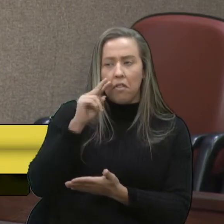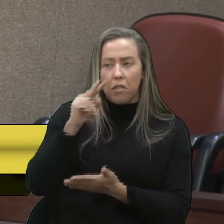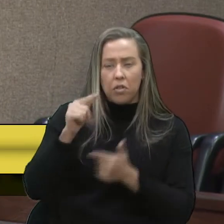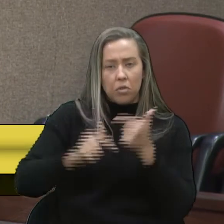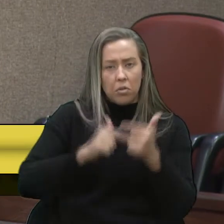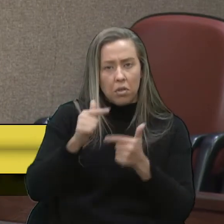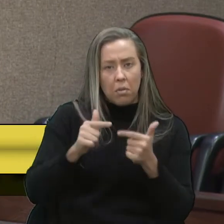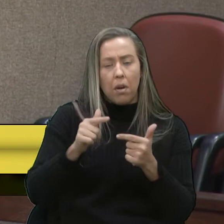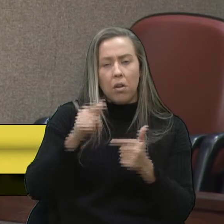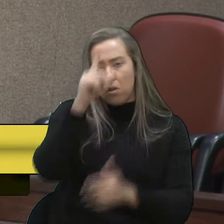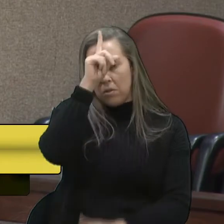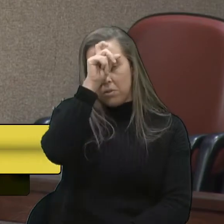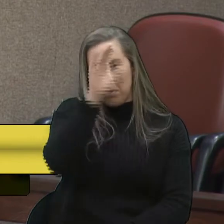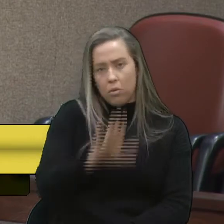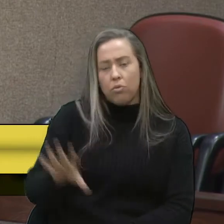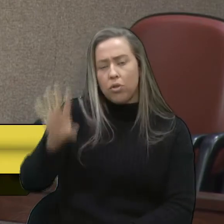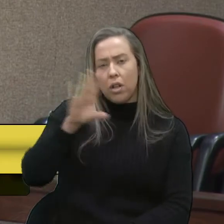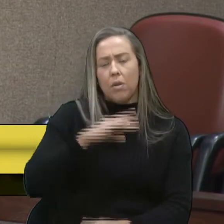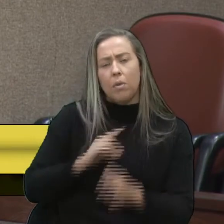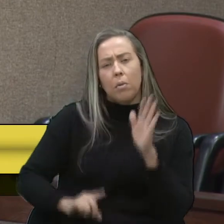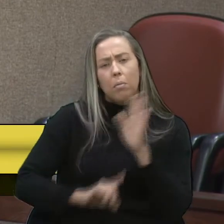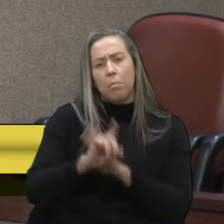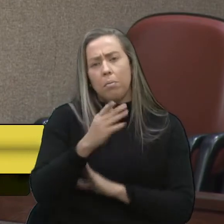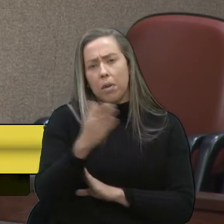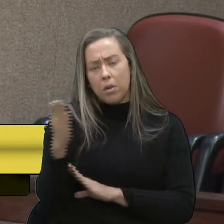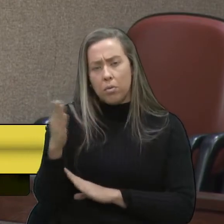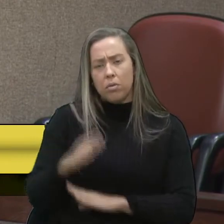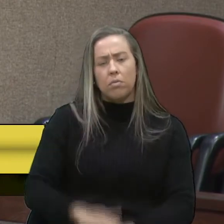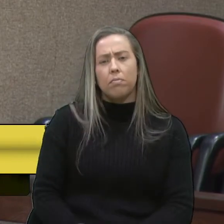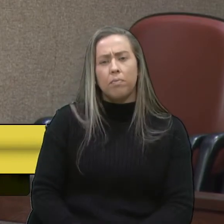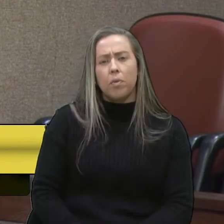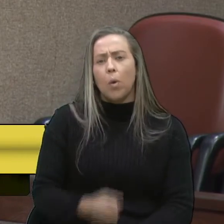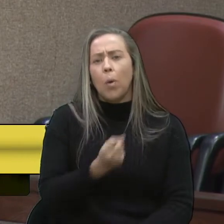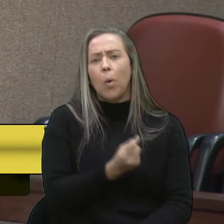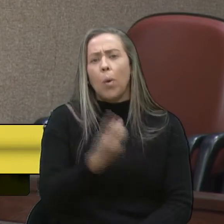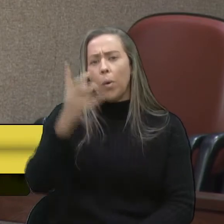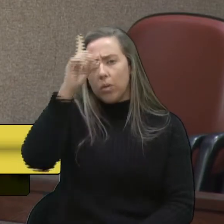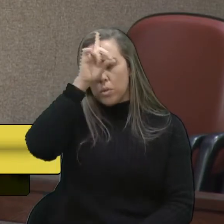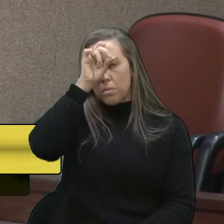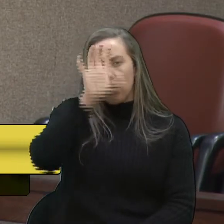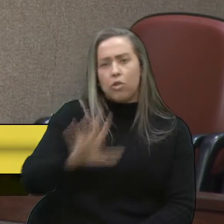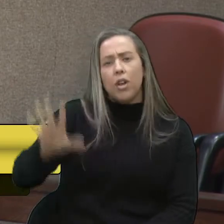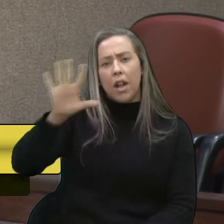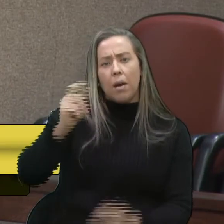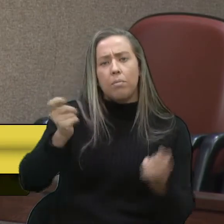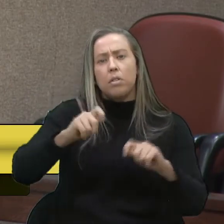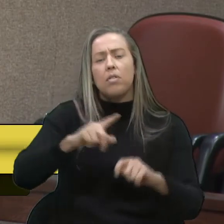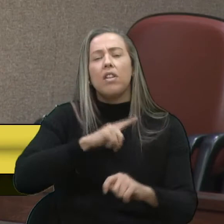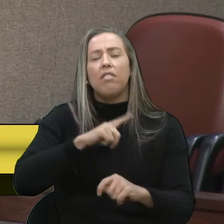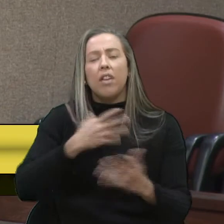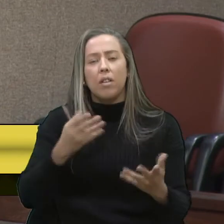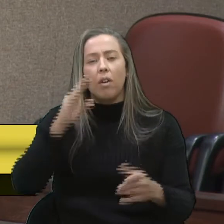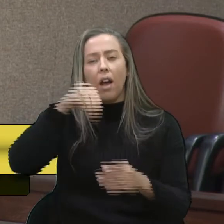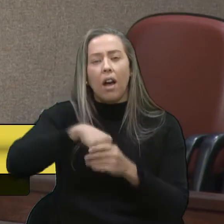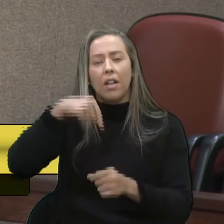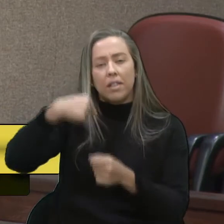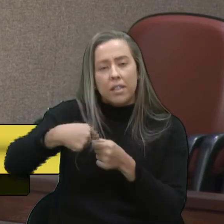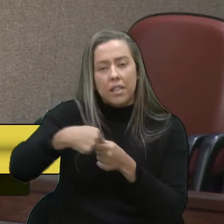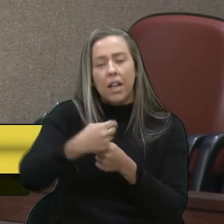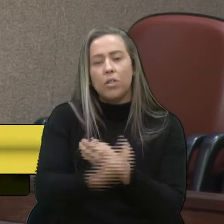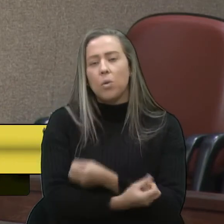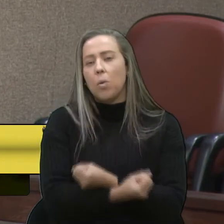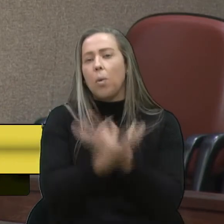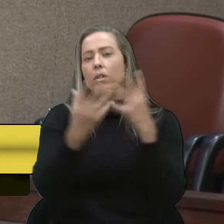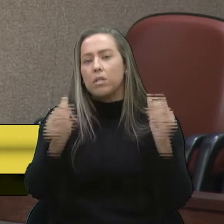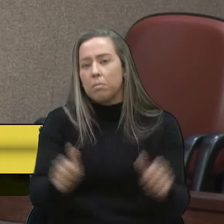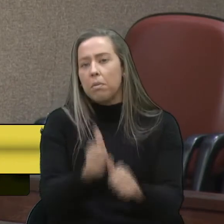em relação ao Hospital Geral, e eu lhe pergunto, já lhe concedendo a parte, quantos hospitais gerais nós poderíamos ter feito na nossa cidade, quanto poderia ter